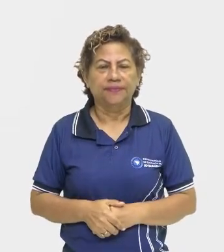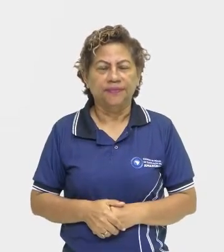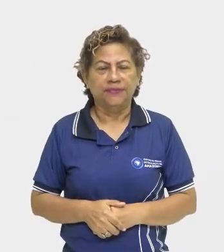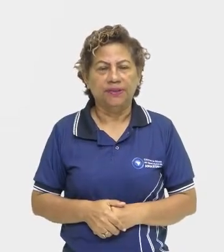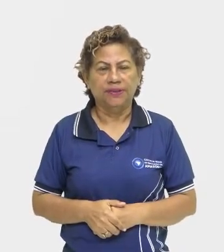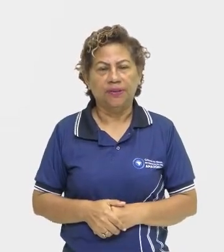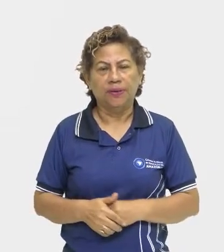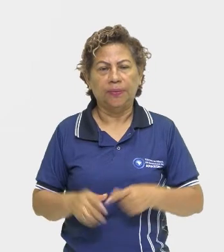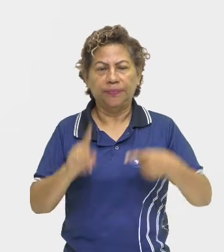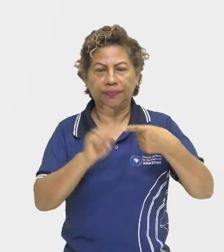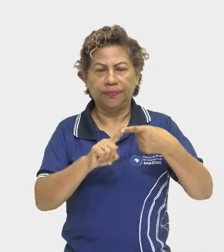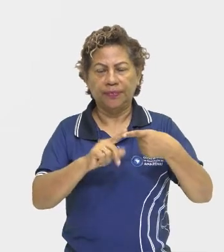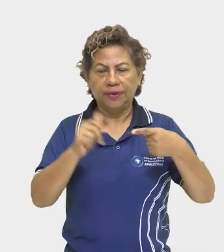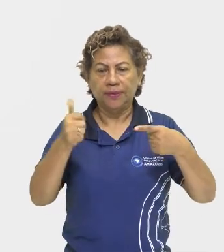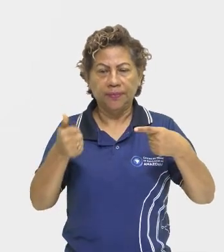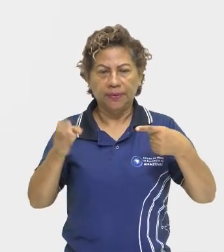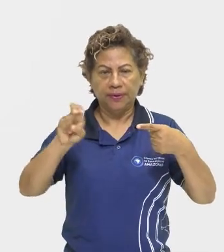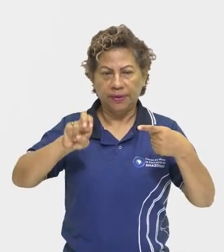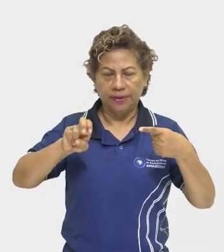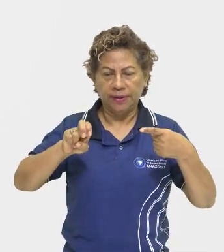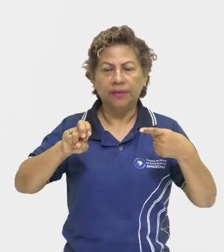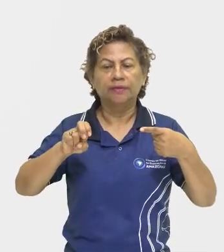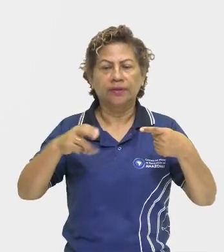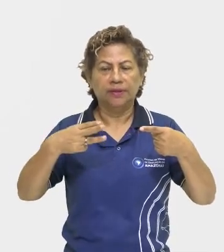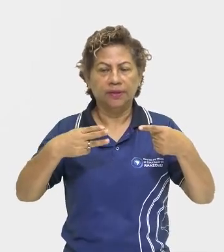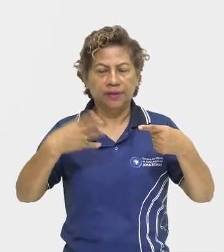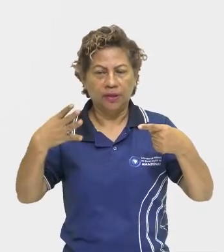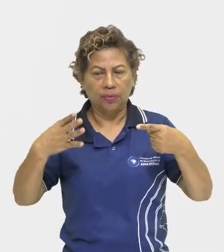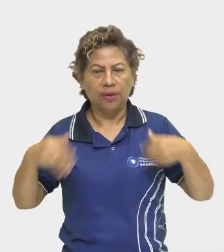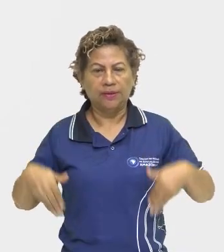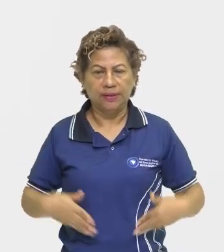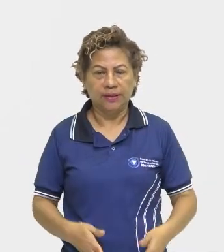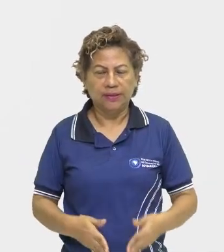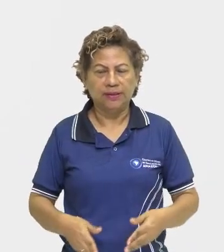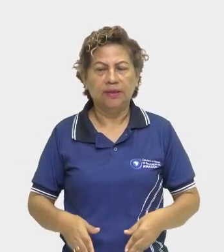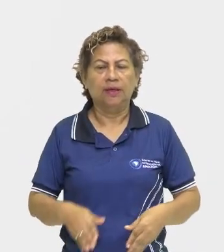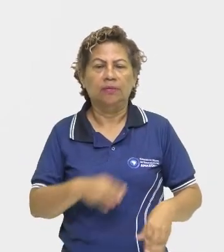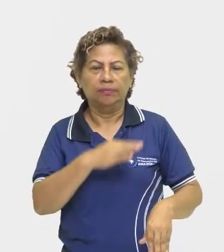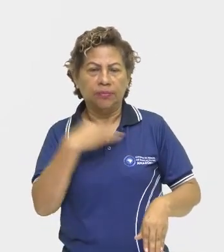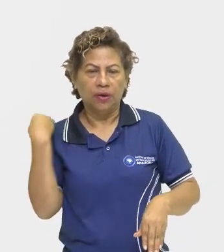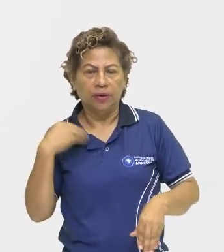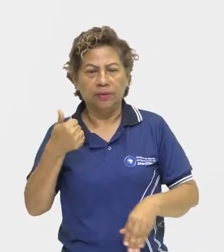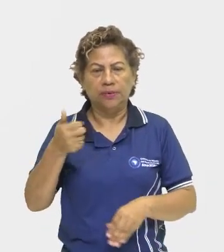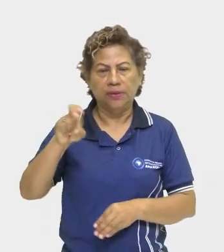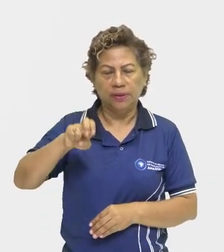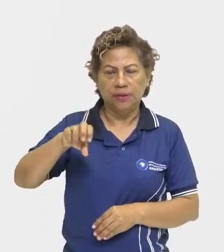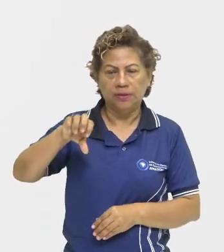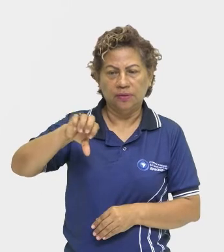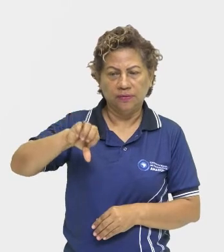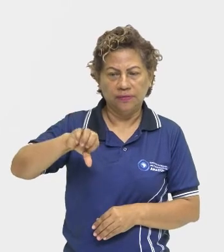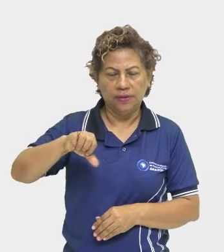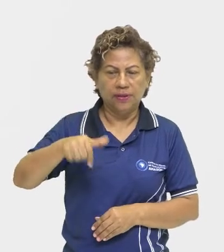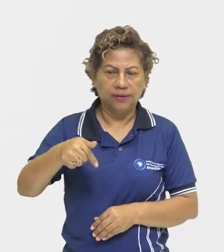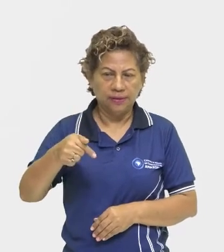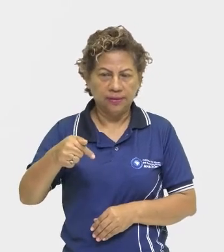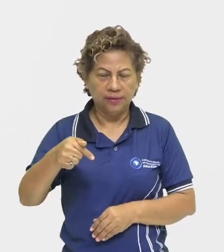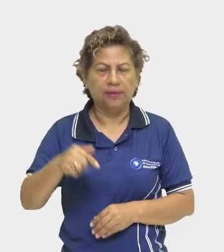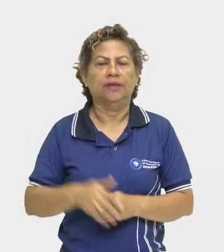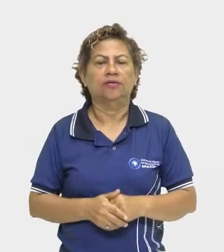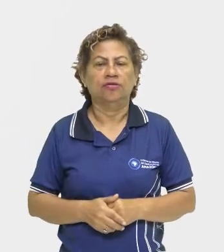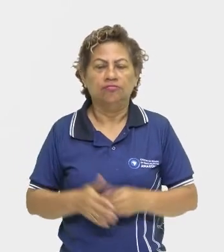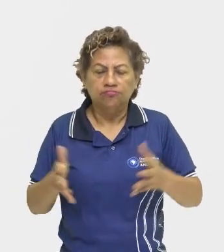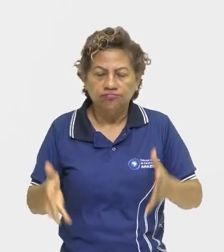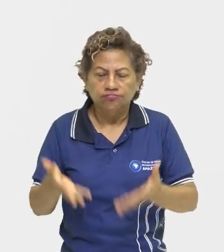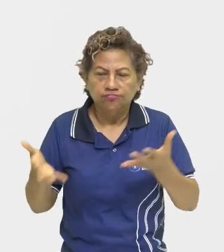Nascimento, 1534, né, e partida, 1597. Então, ele veio com a missão de ajudar o